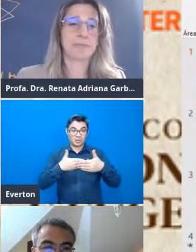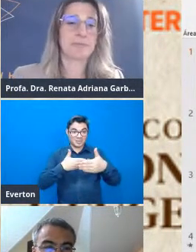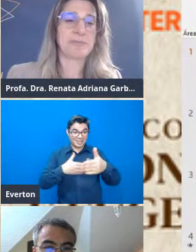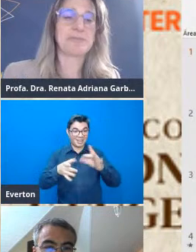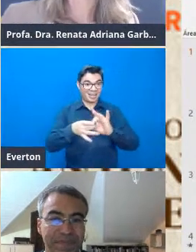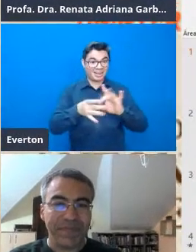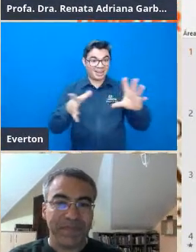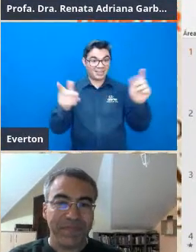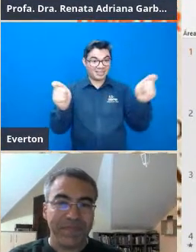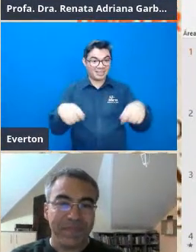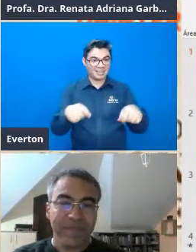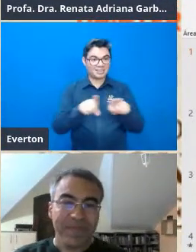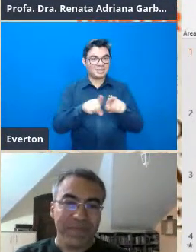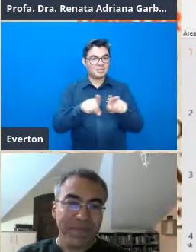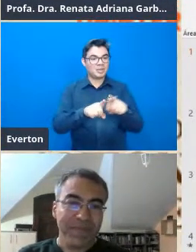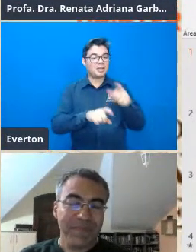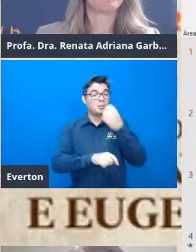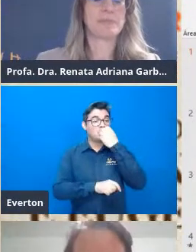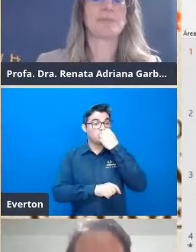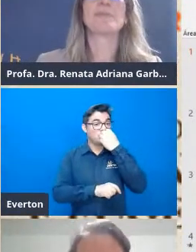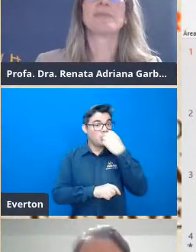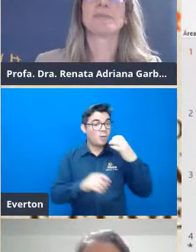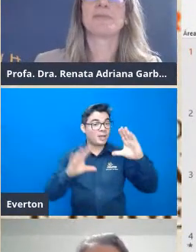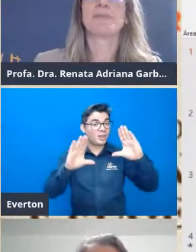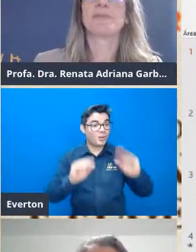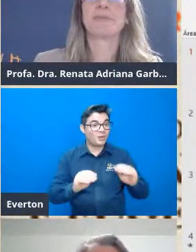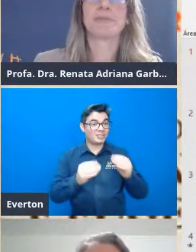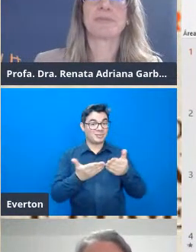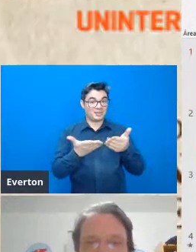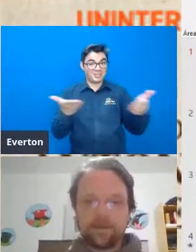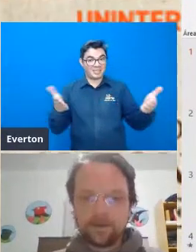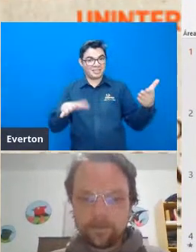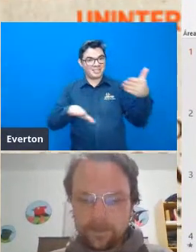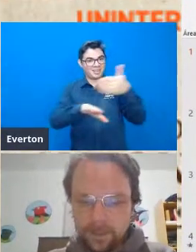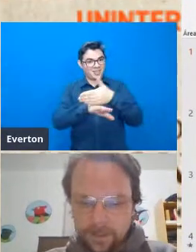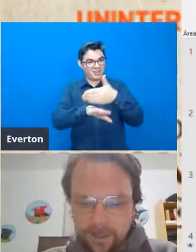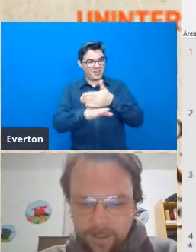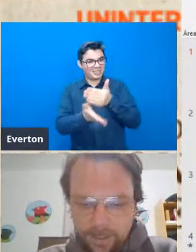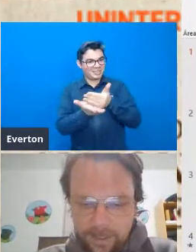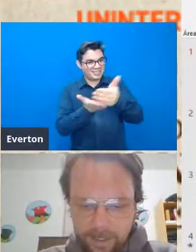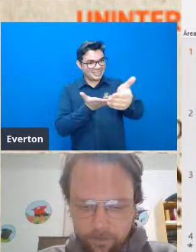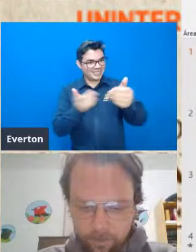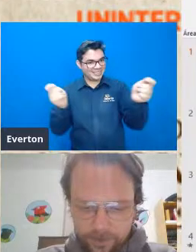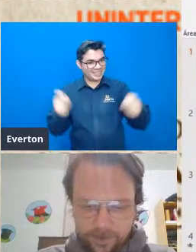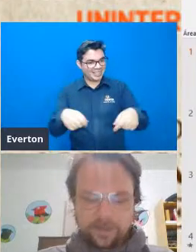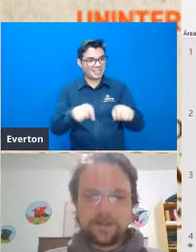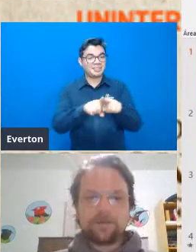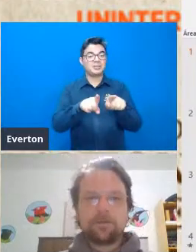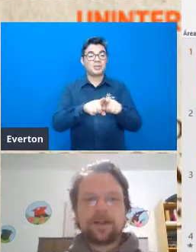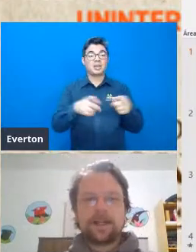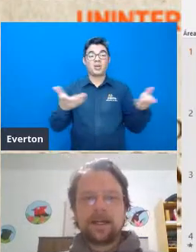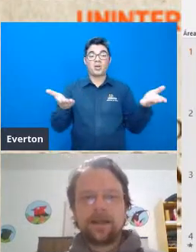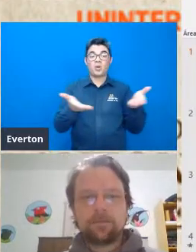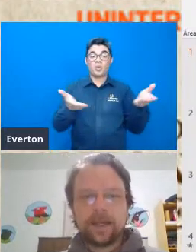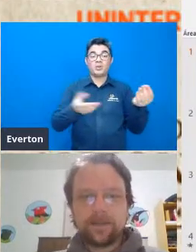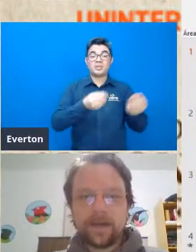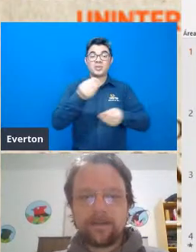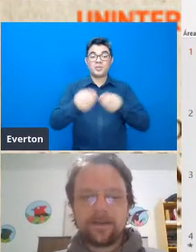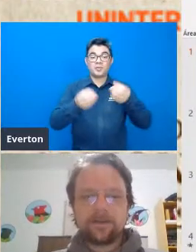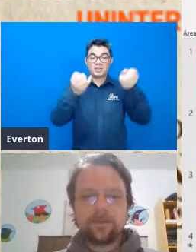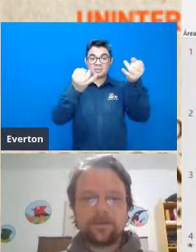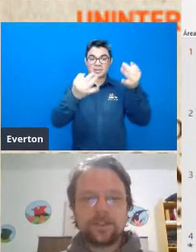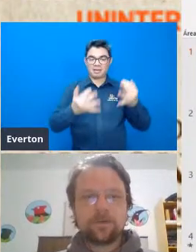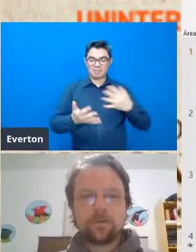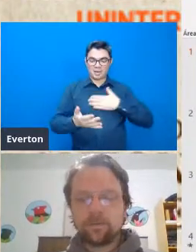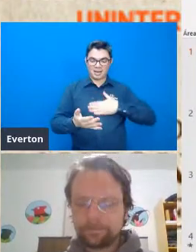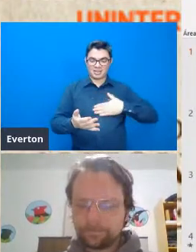fique à vontade. Bom, então, mais uma vez, boa noite para quem chegou depois da minha introdução. Hoje, eu vou falar, né, com grande